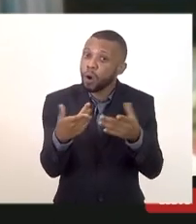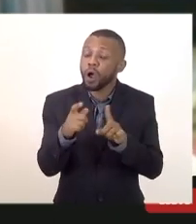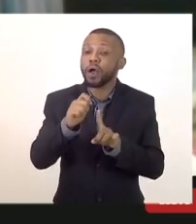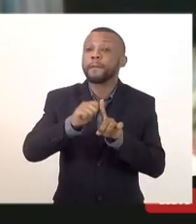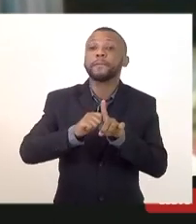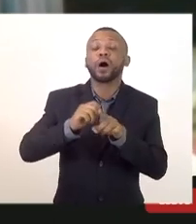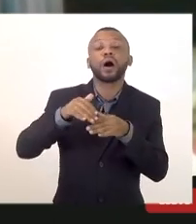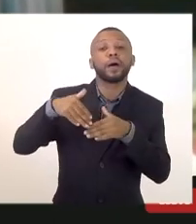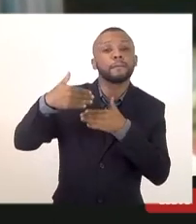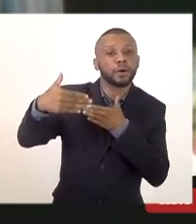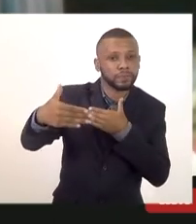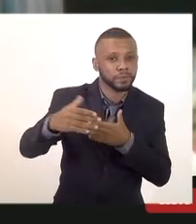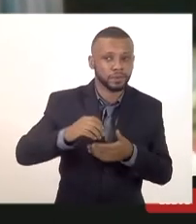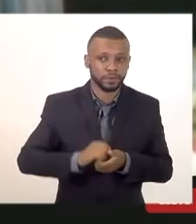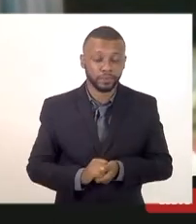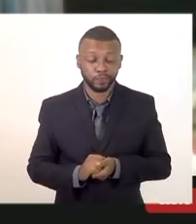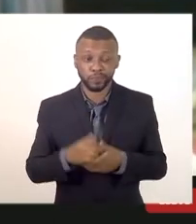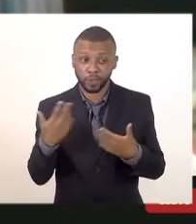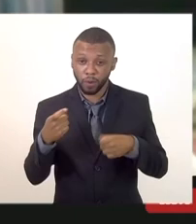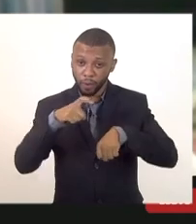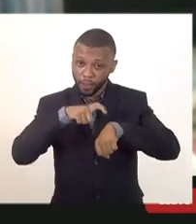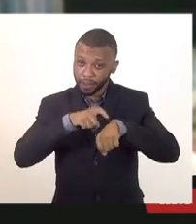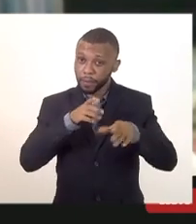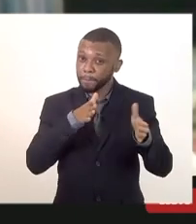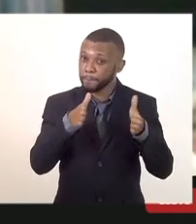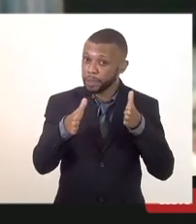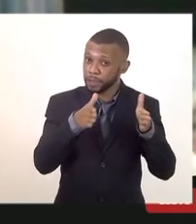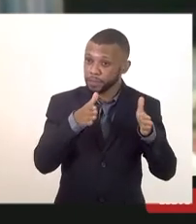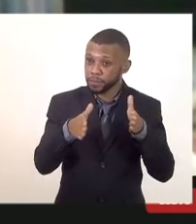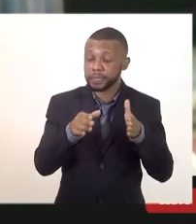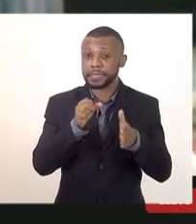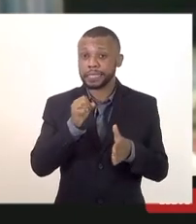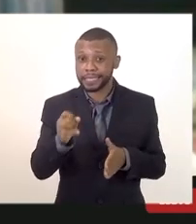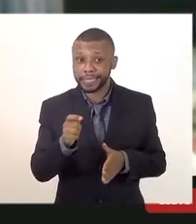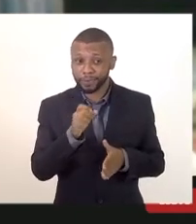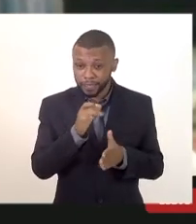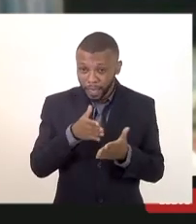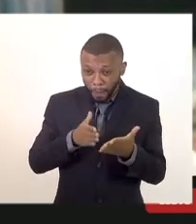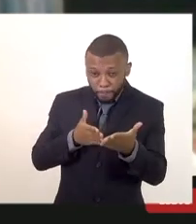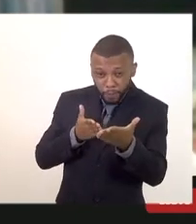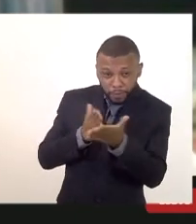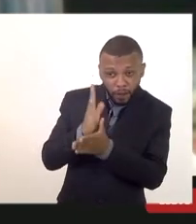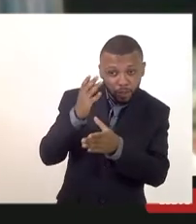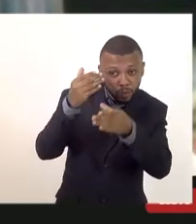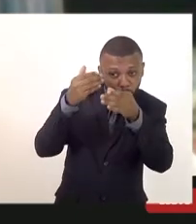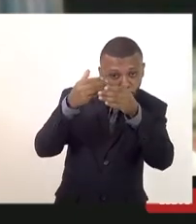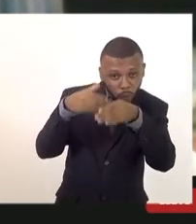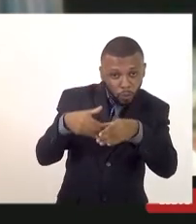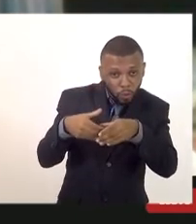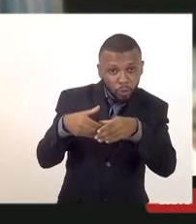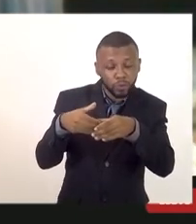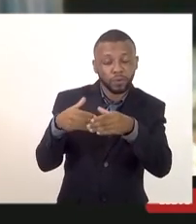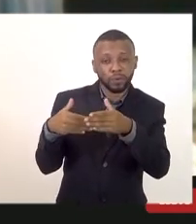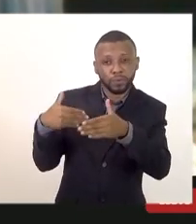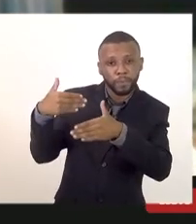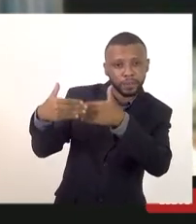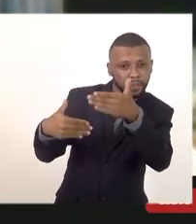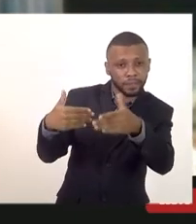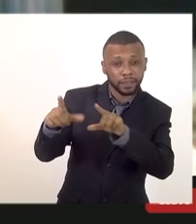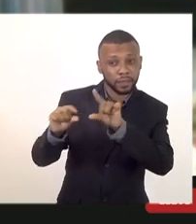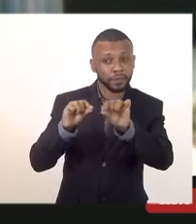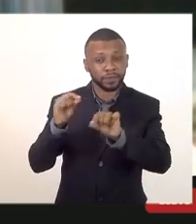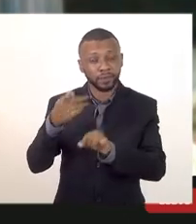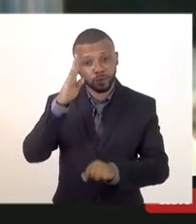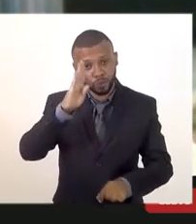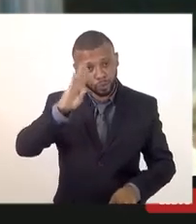é um período isso você aprovado no concurso para o processo seletivo do corpo de bombeiros